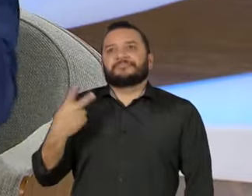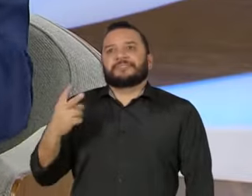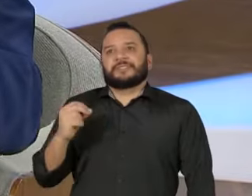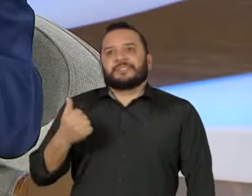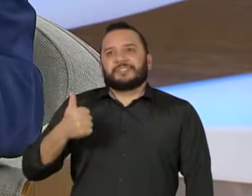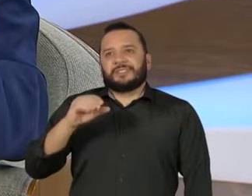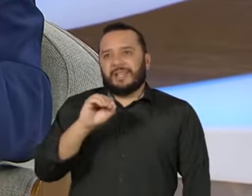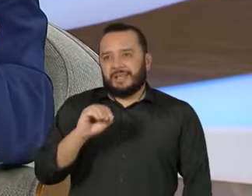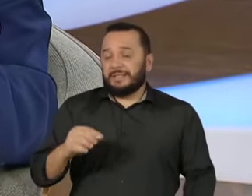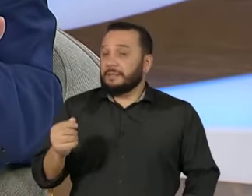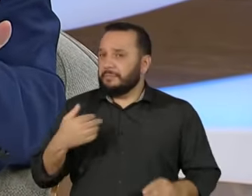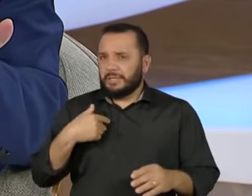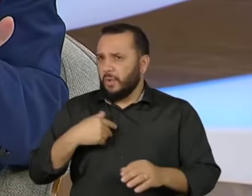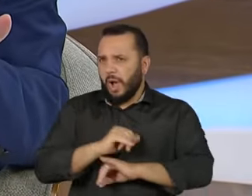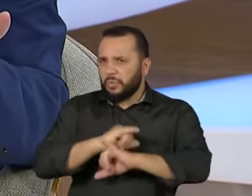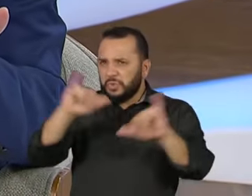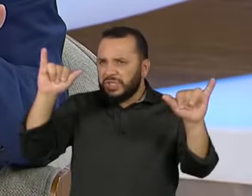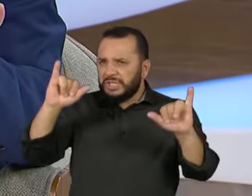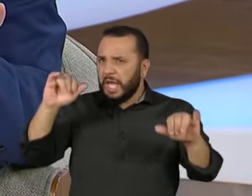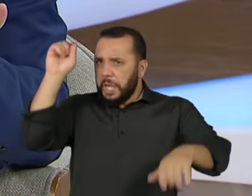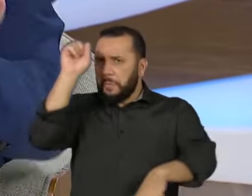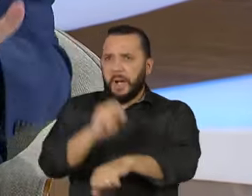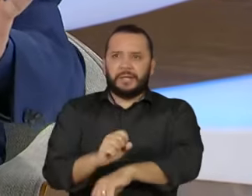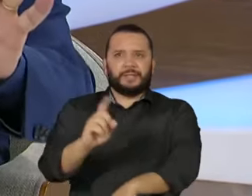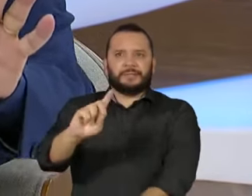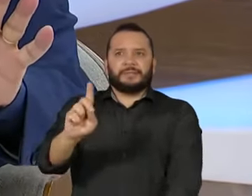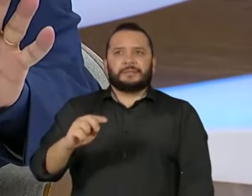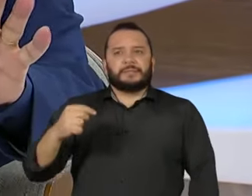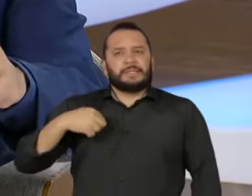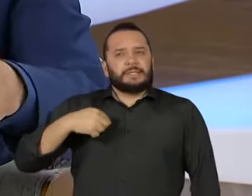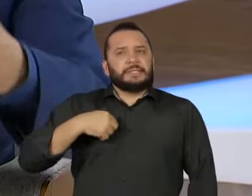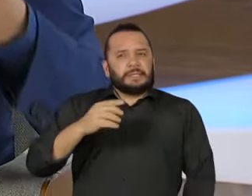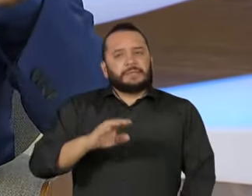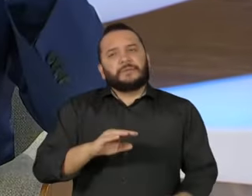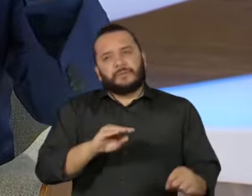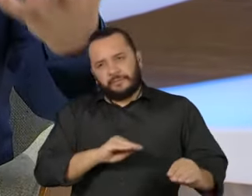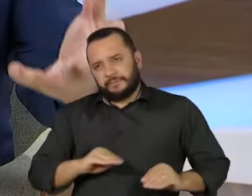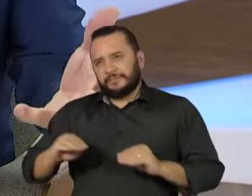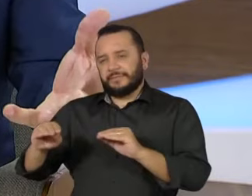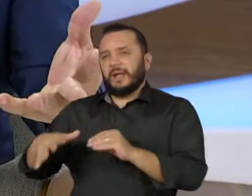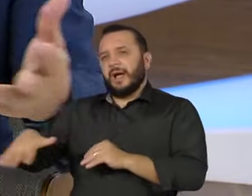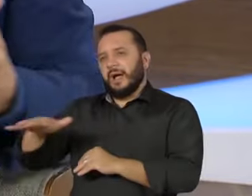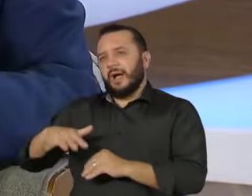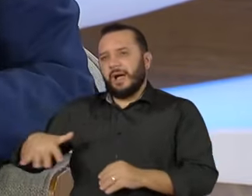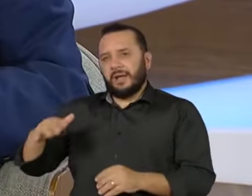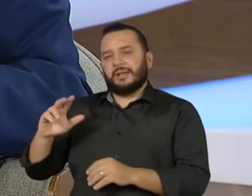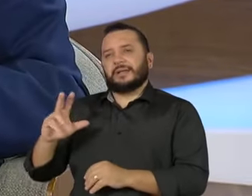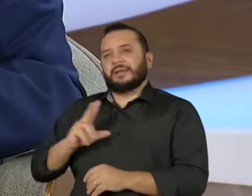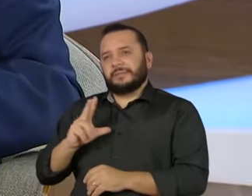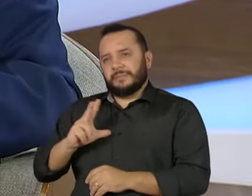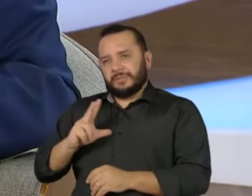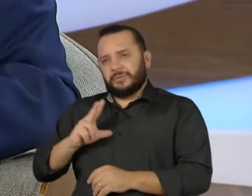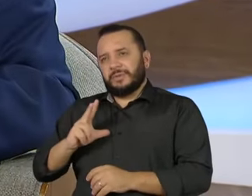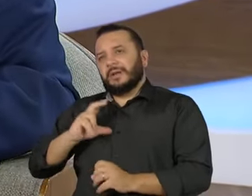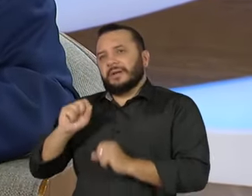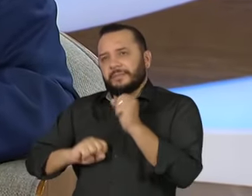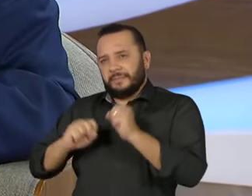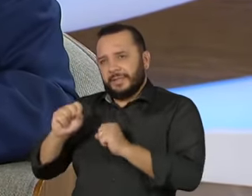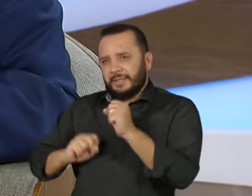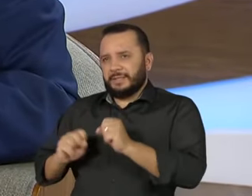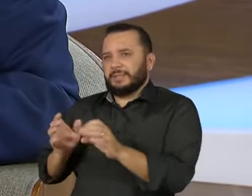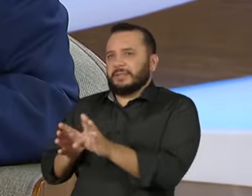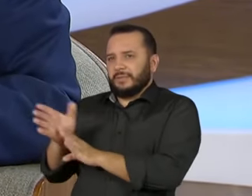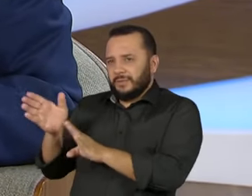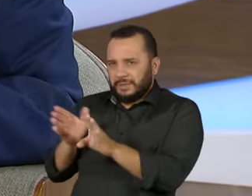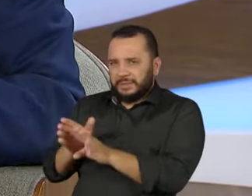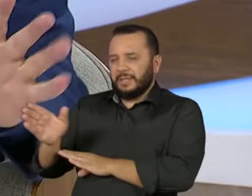Não anunciei que estava saindo. Mas fui para a iniciativa privada. Fui ser conselheiro de empresas e assim por diante.